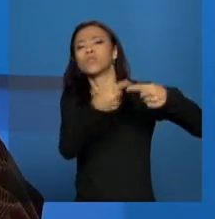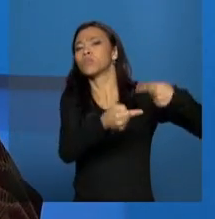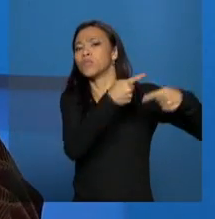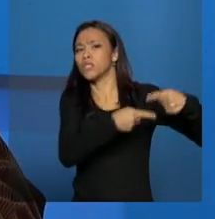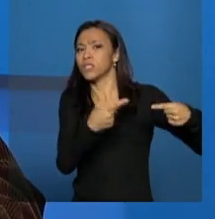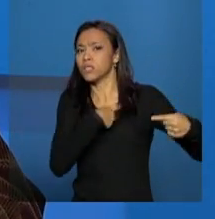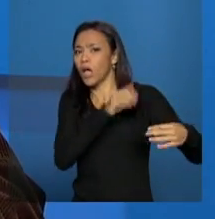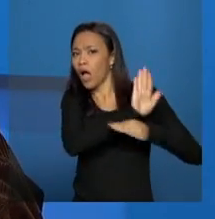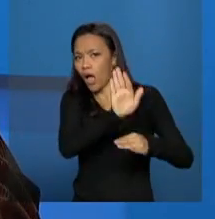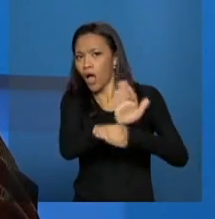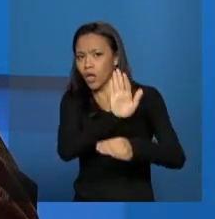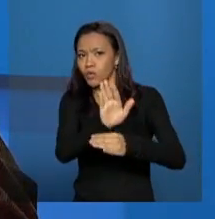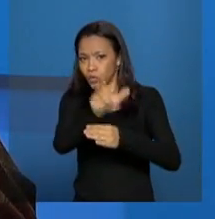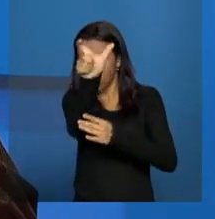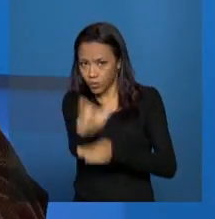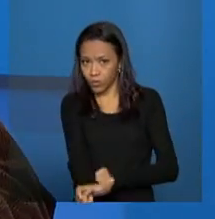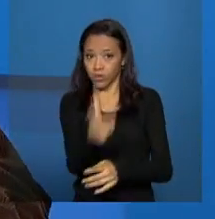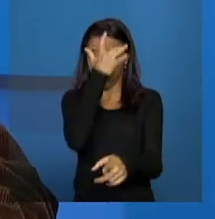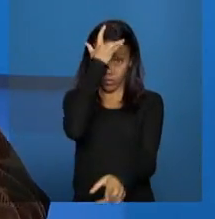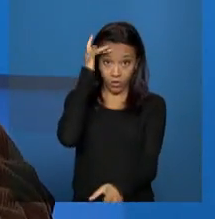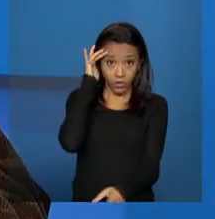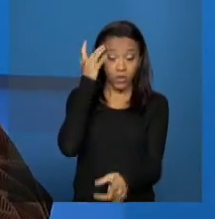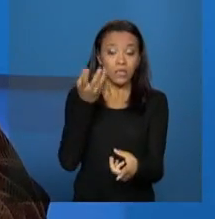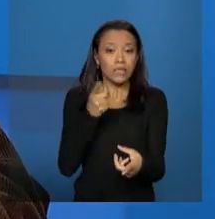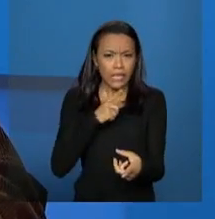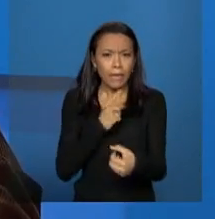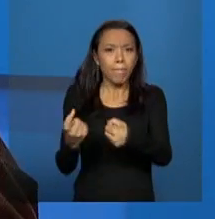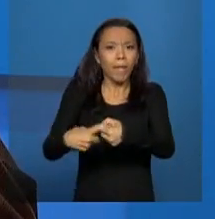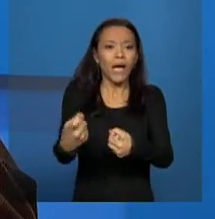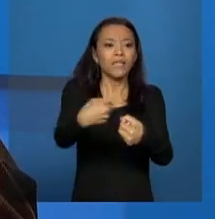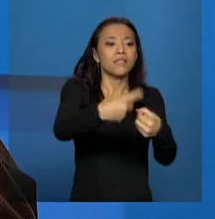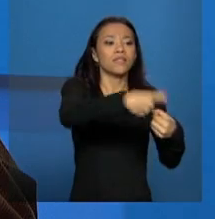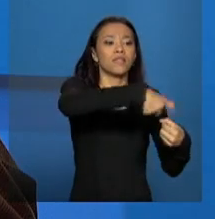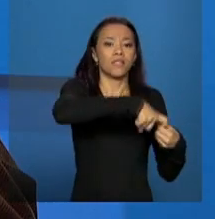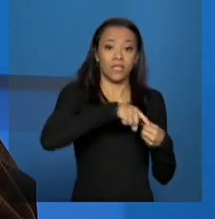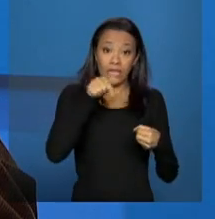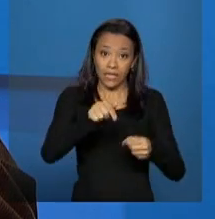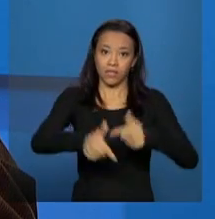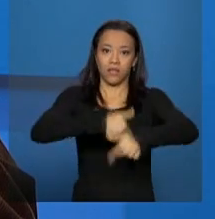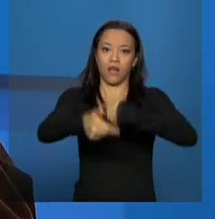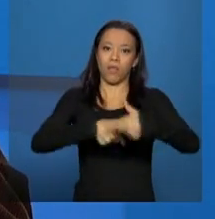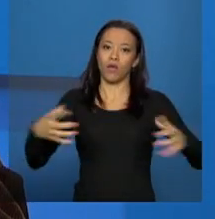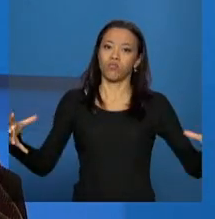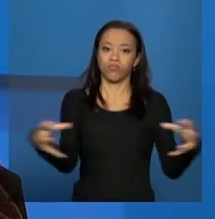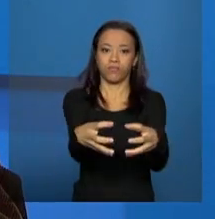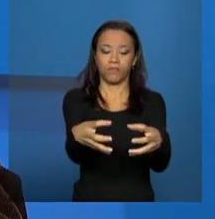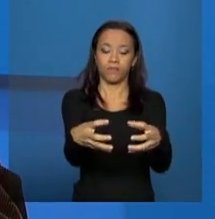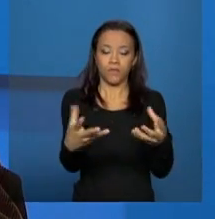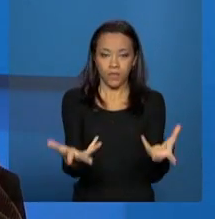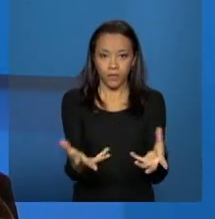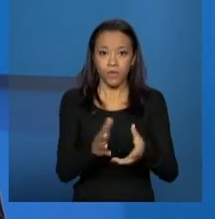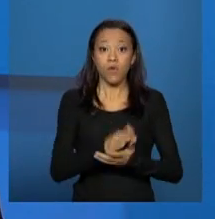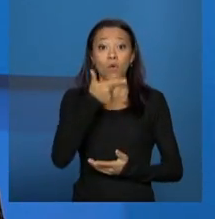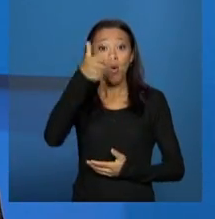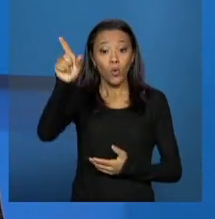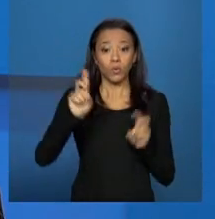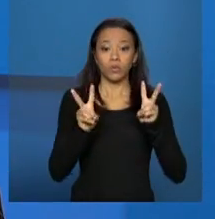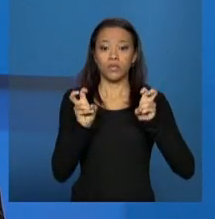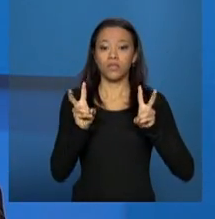fazendo essa parceria, já que, de repente, é tão constante esse trabalho conjunto, né. E outra coisa também que, de repente, a precisa